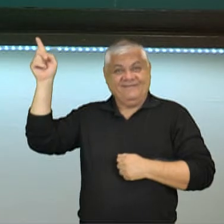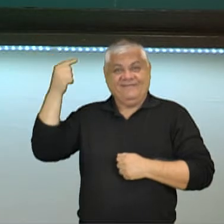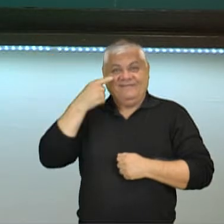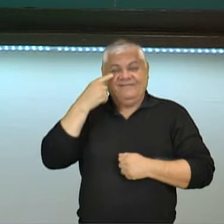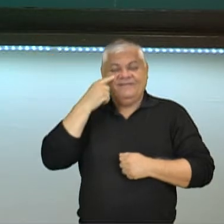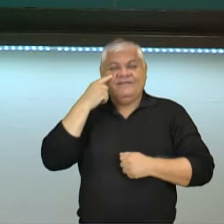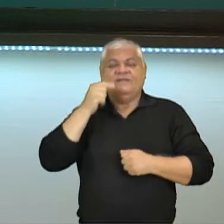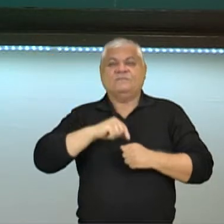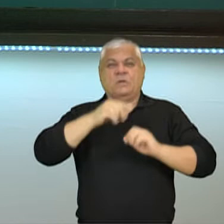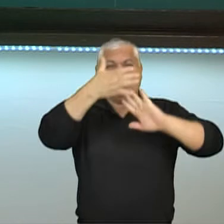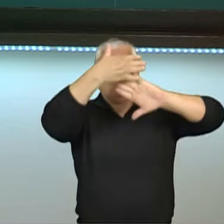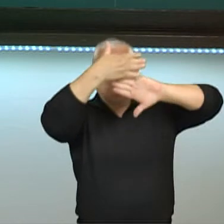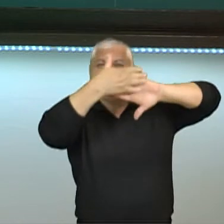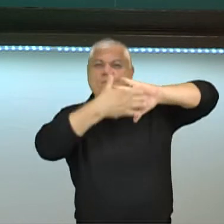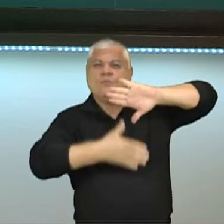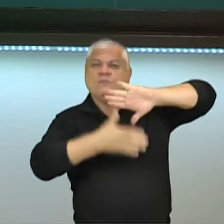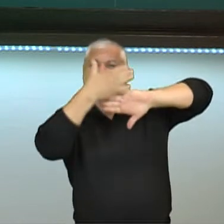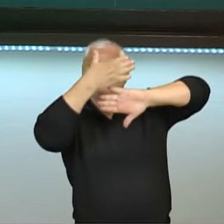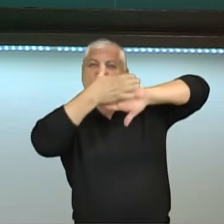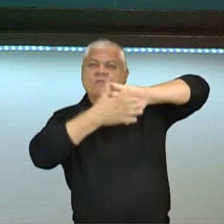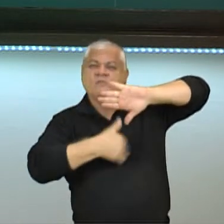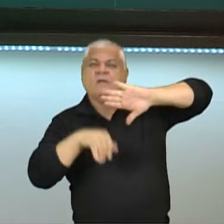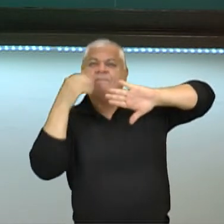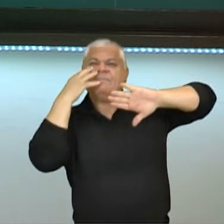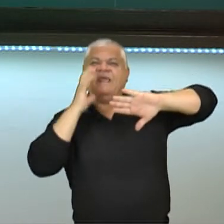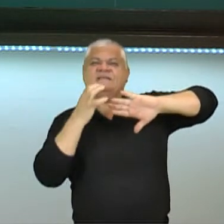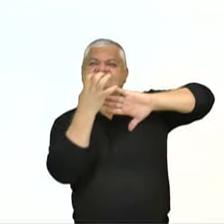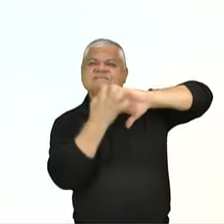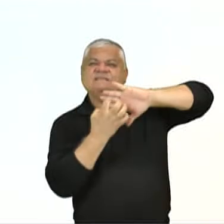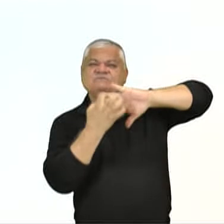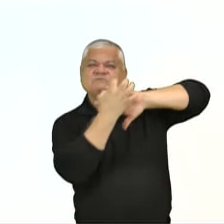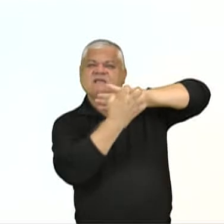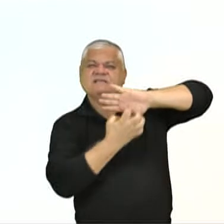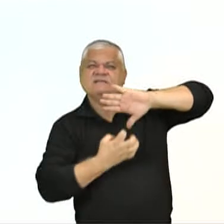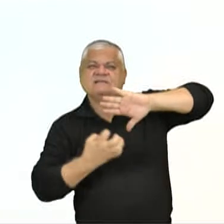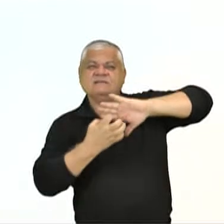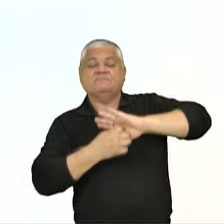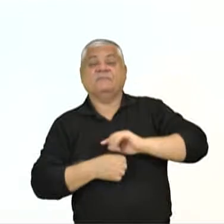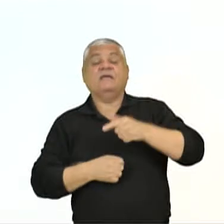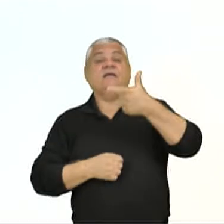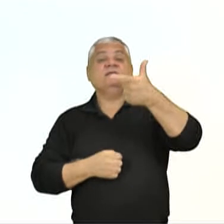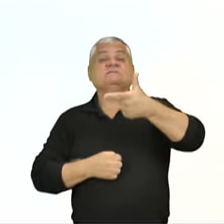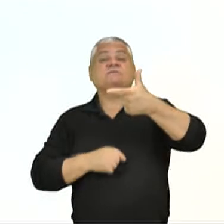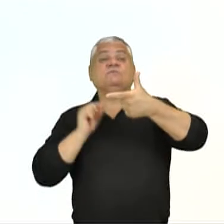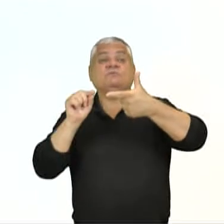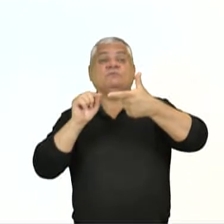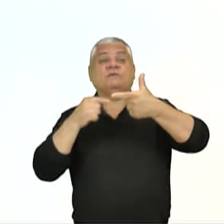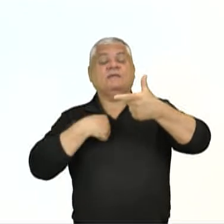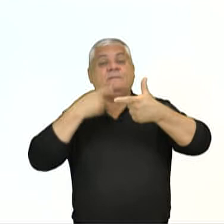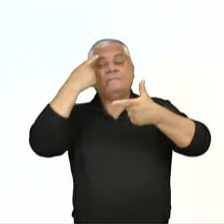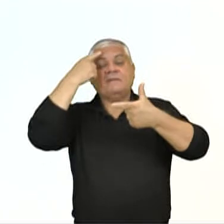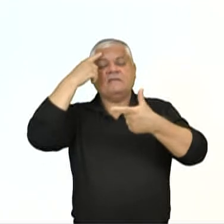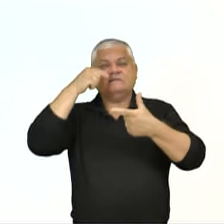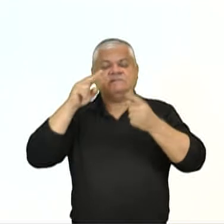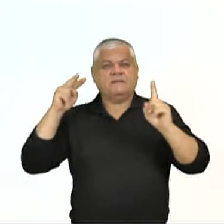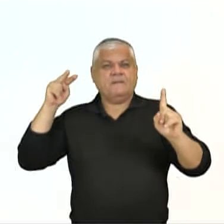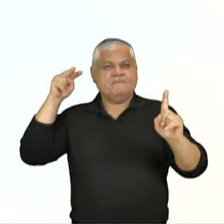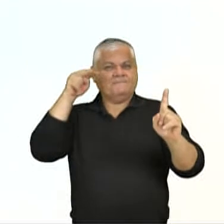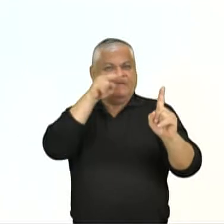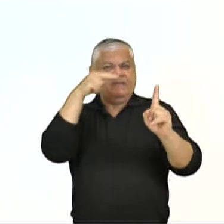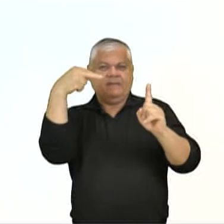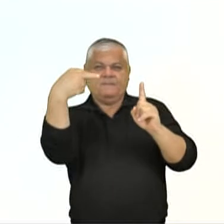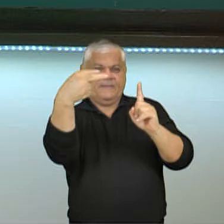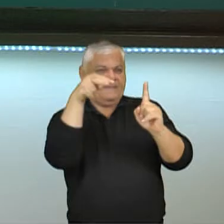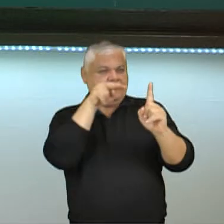Isso aqui era uma parede lisa, mas foi feito como fosse uma parede com textura. Segunda coisa, gente, aqui começam as primeiras noções de perspectiva. Ou seja, está